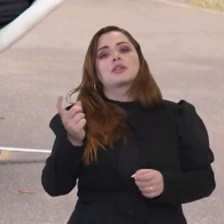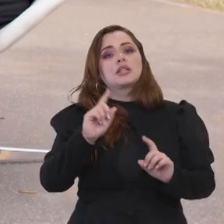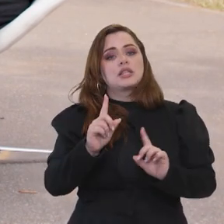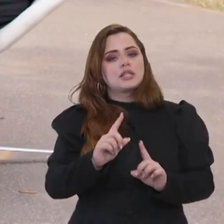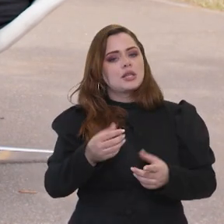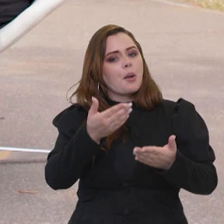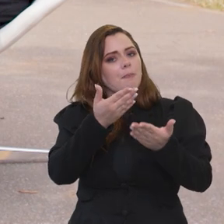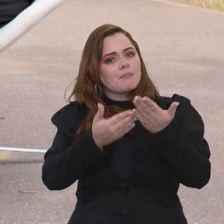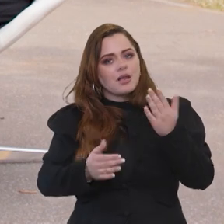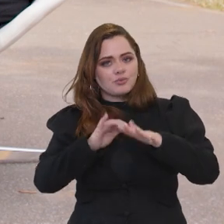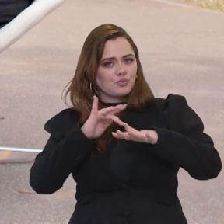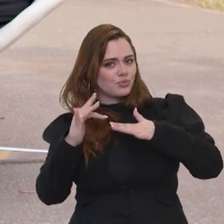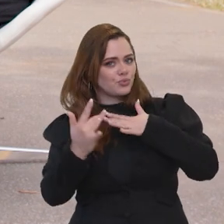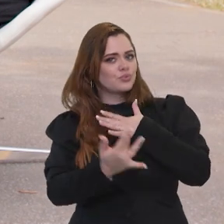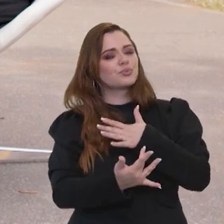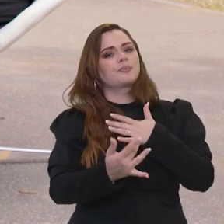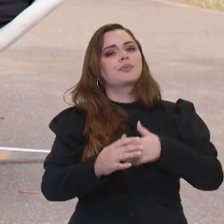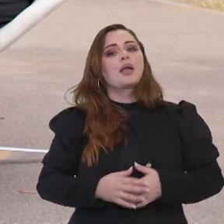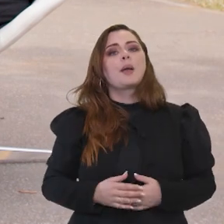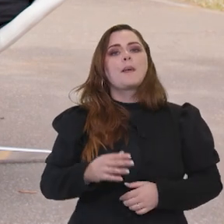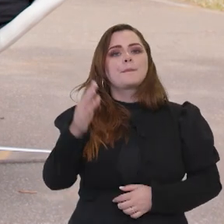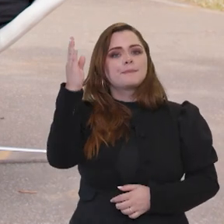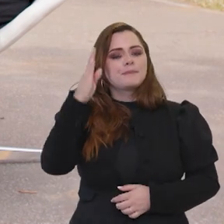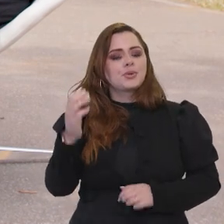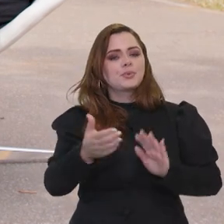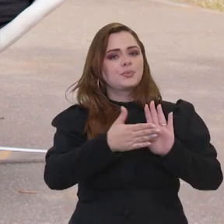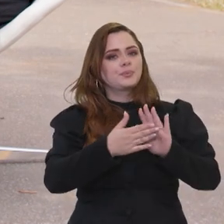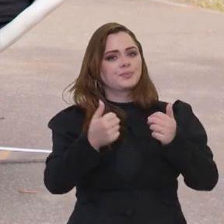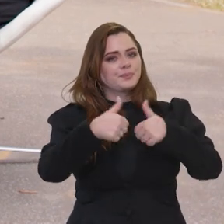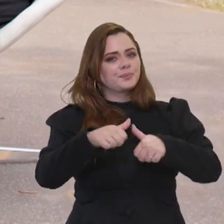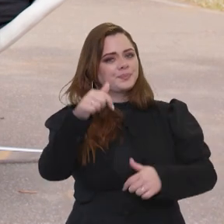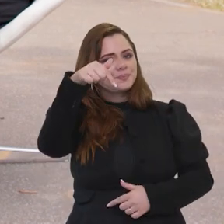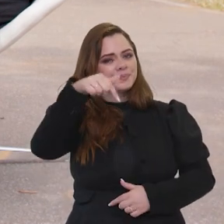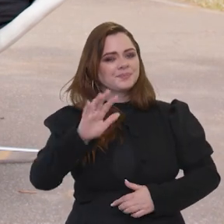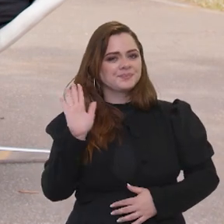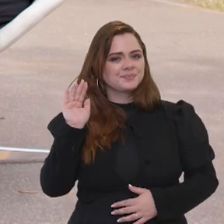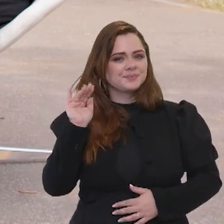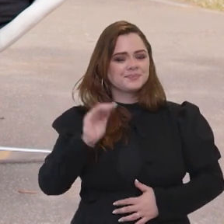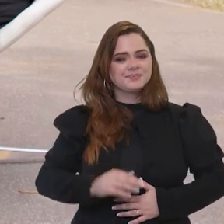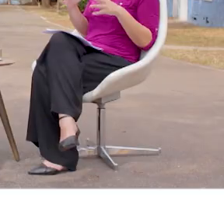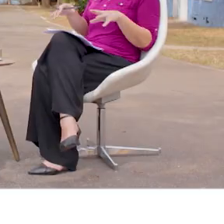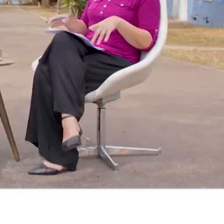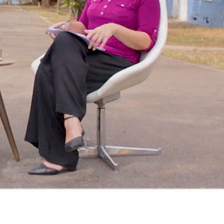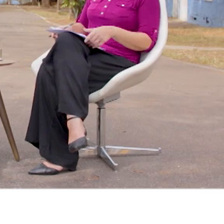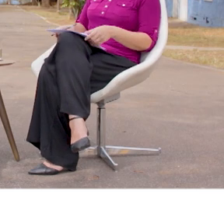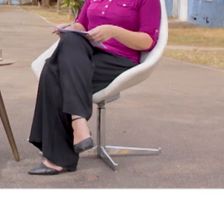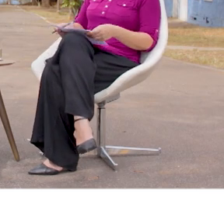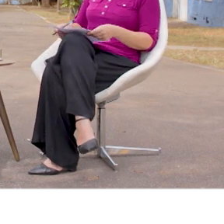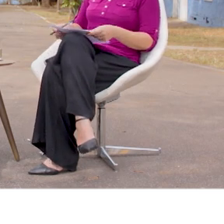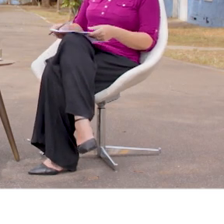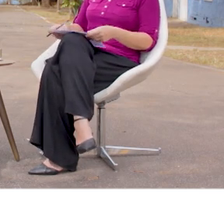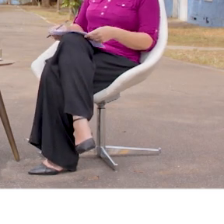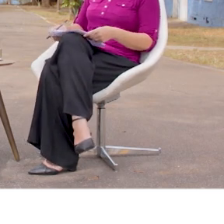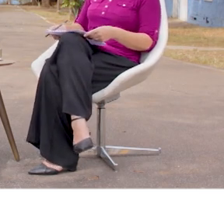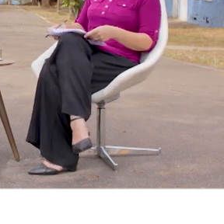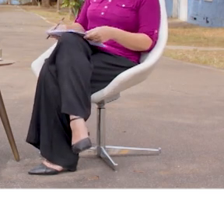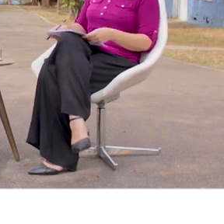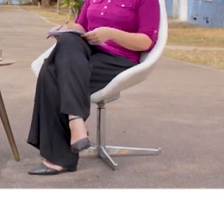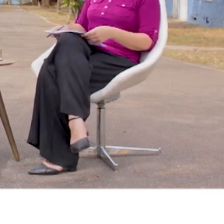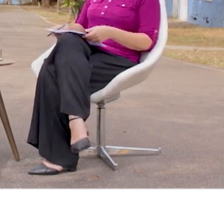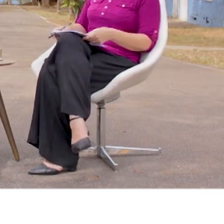entrevistas, não perca as nossas redes sociais. O Brasil em Pauta fica por aqui. Música